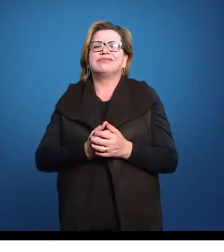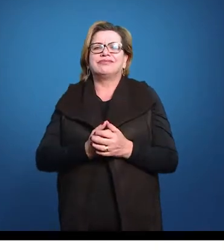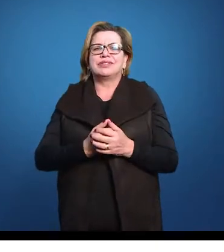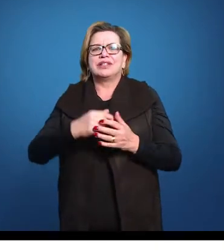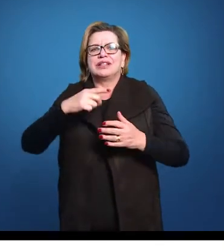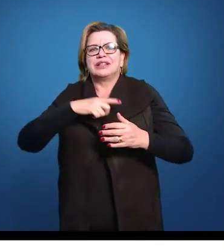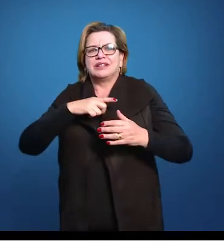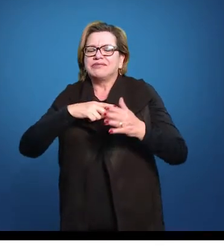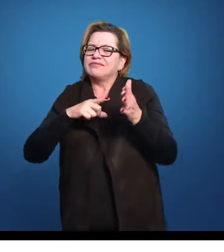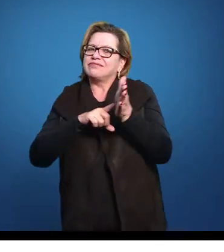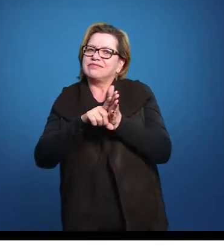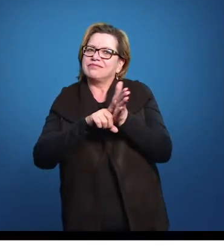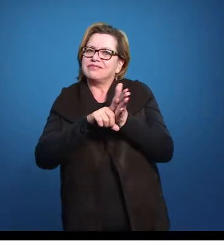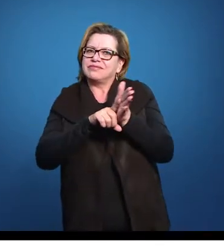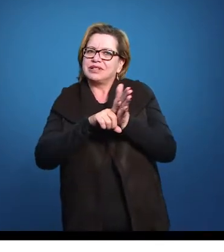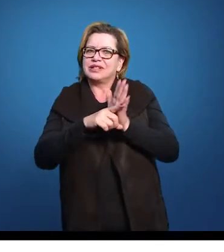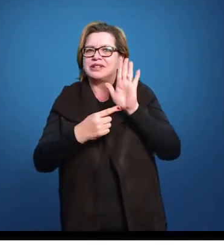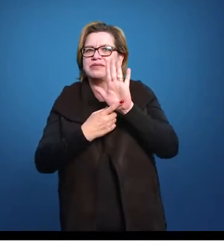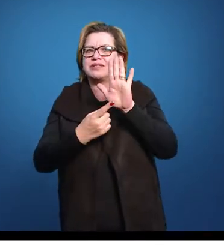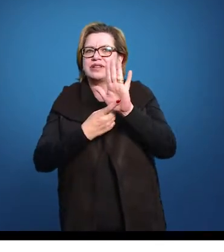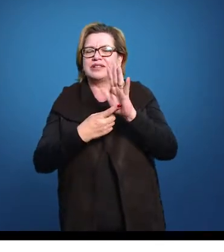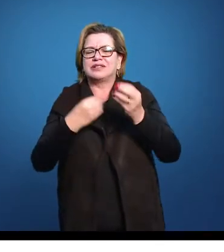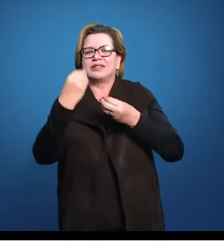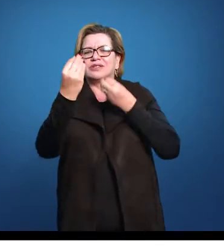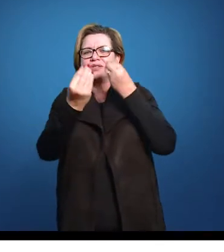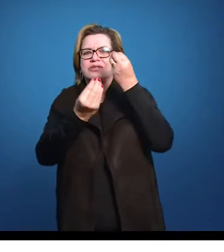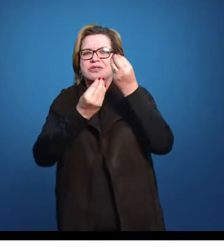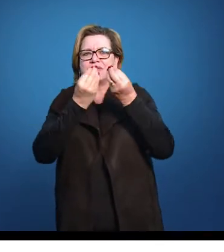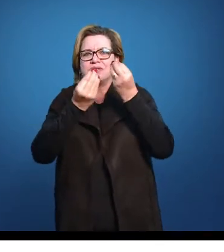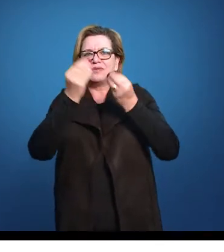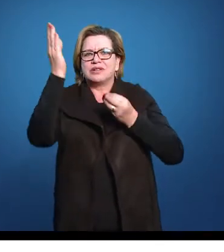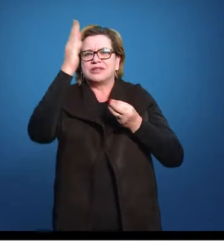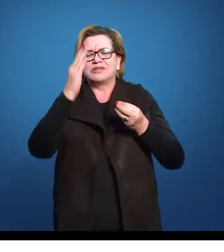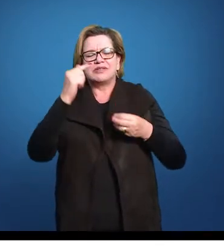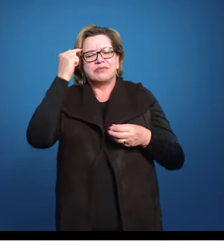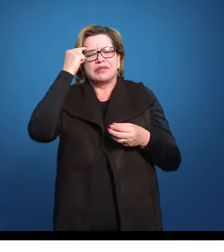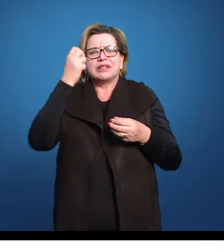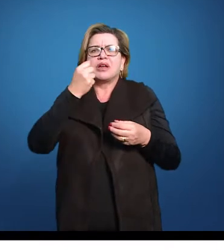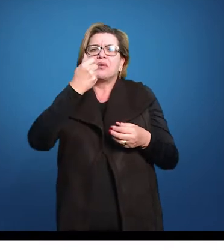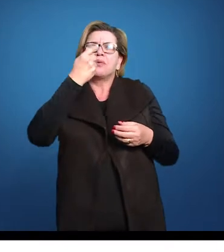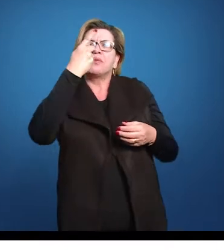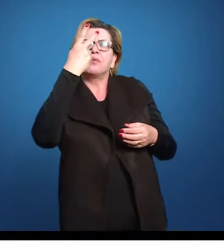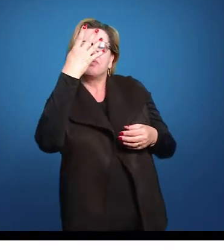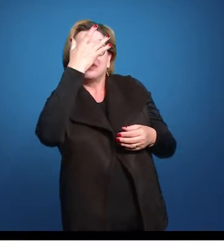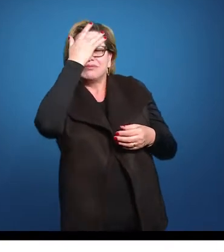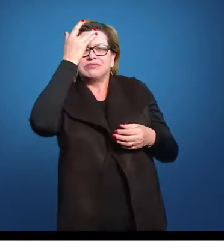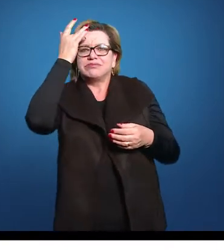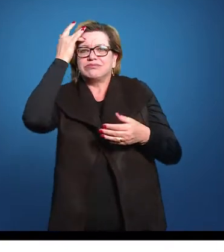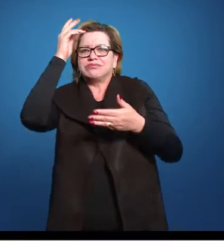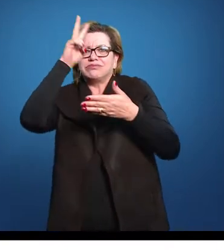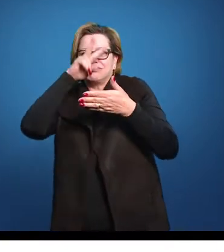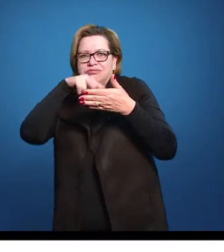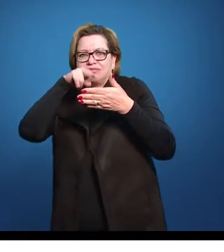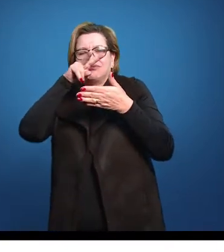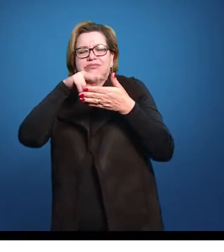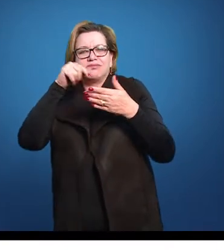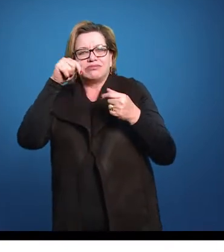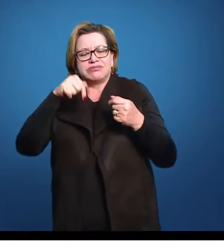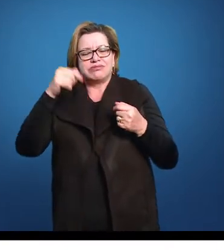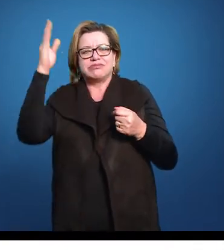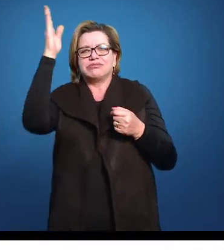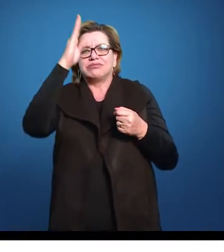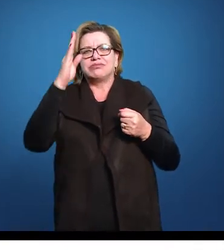Existe uma pesquisa que se chama Retratos da Leitura do Brasil que vai pensar nesses dados, vai pensar em quantos leitores, em quantos leitores nós somos